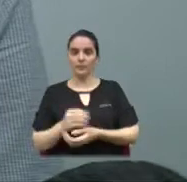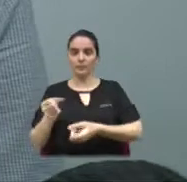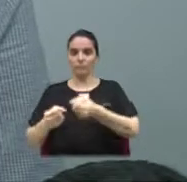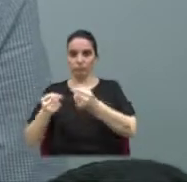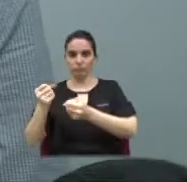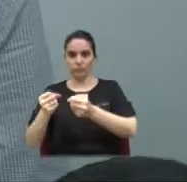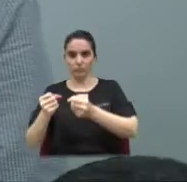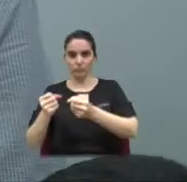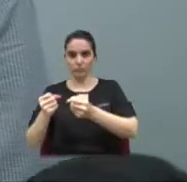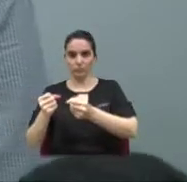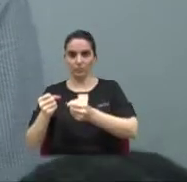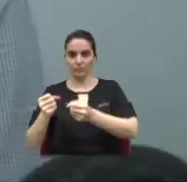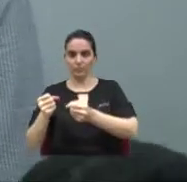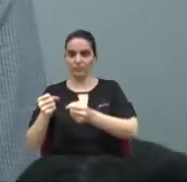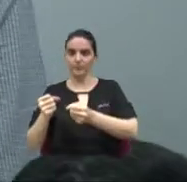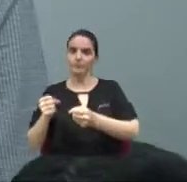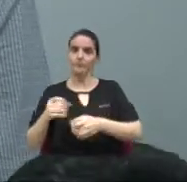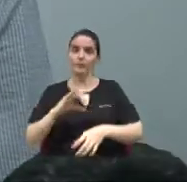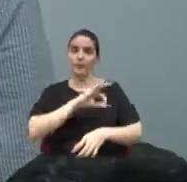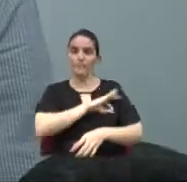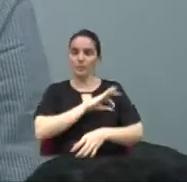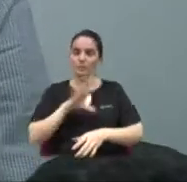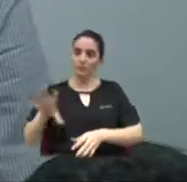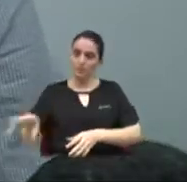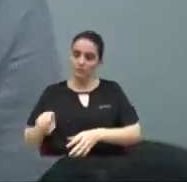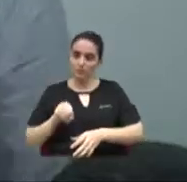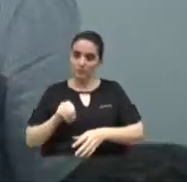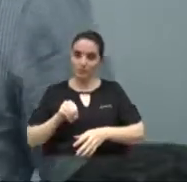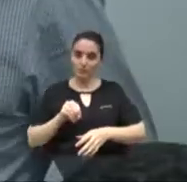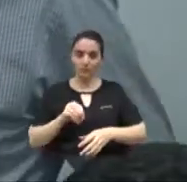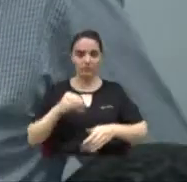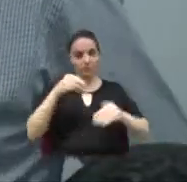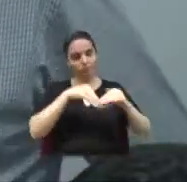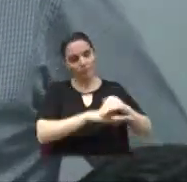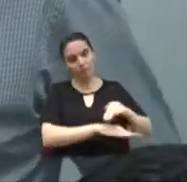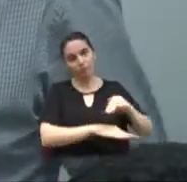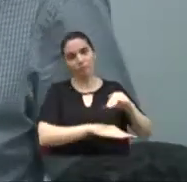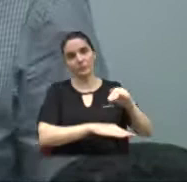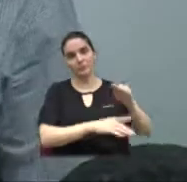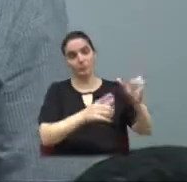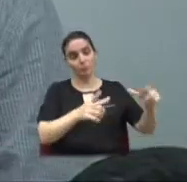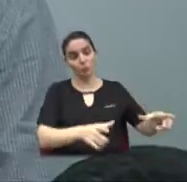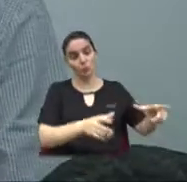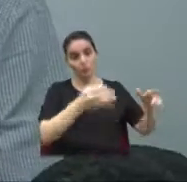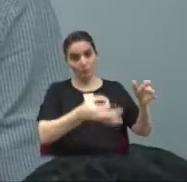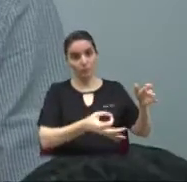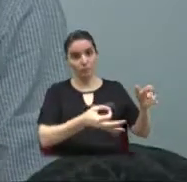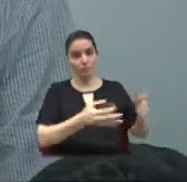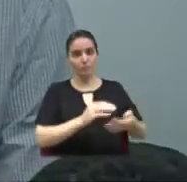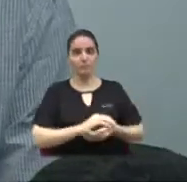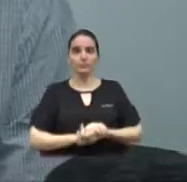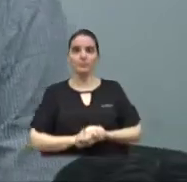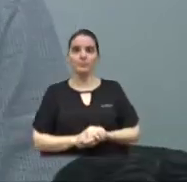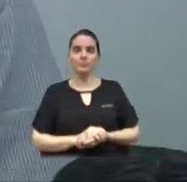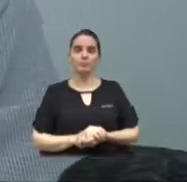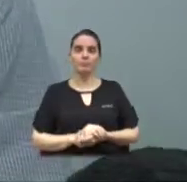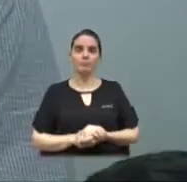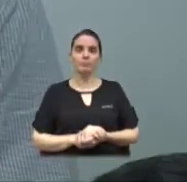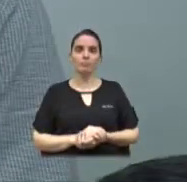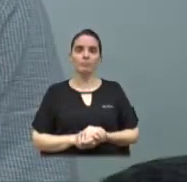que hoje nós temos a União Resgate, que faz essa apreensão e muitas das vezes